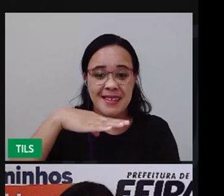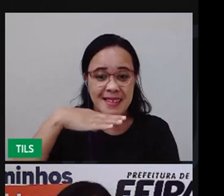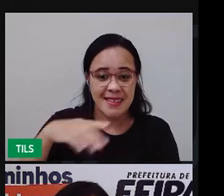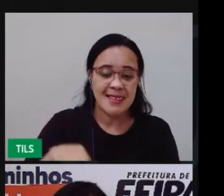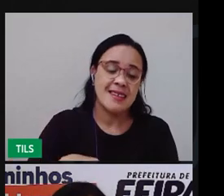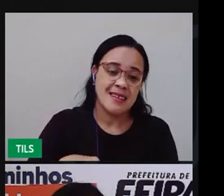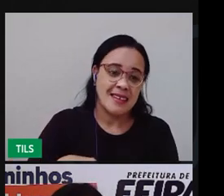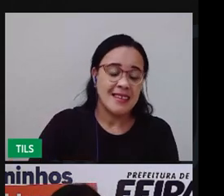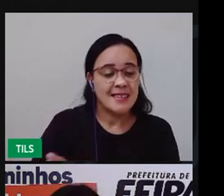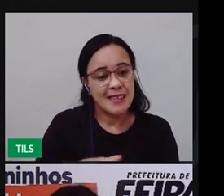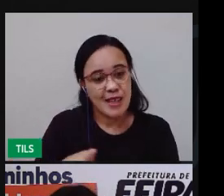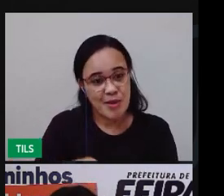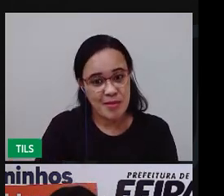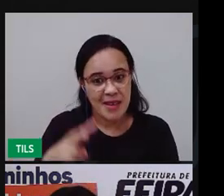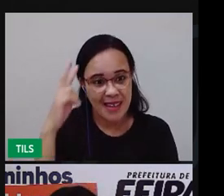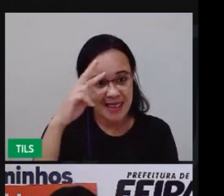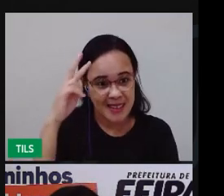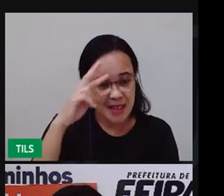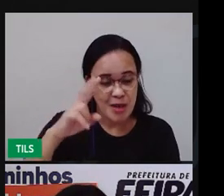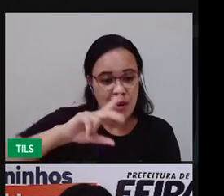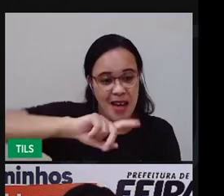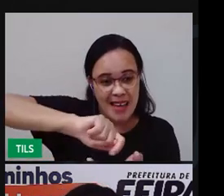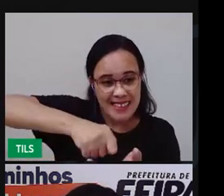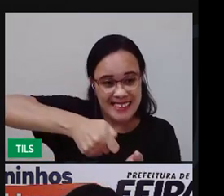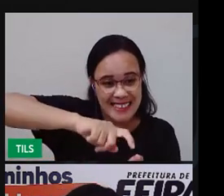o limoeiro.